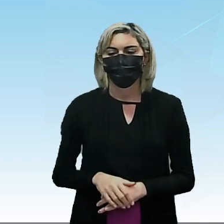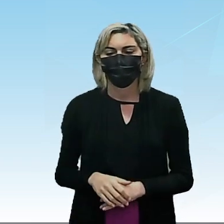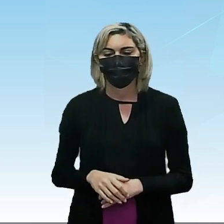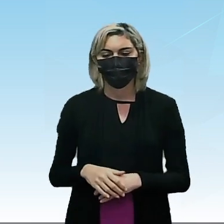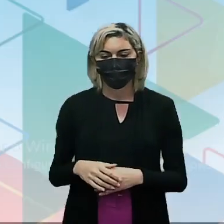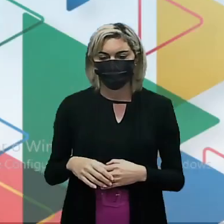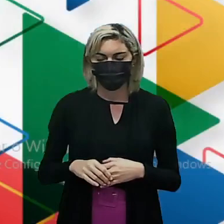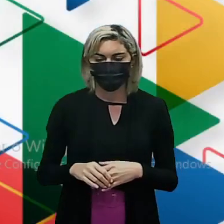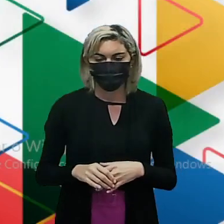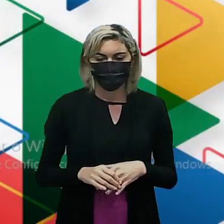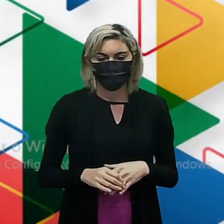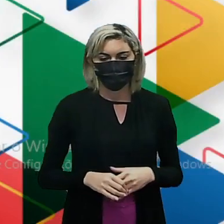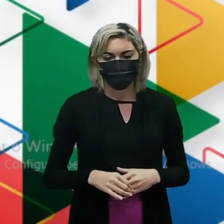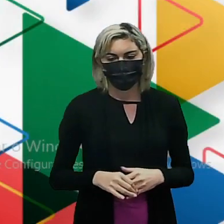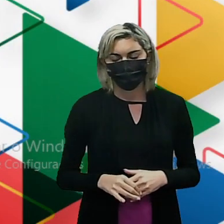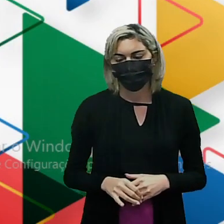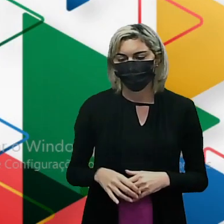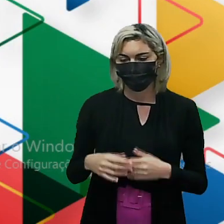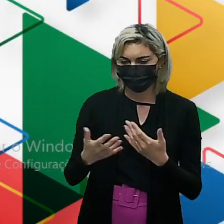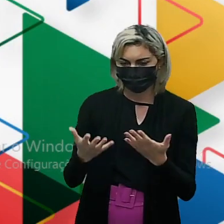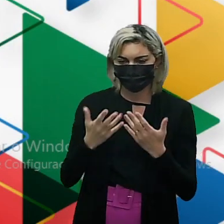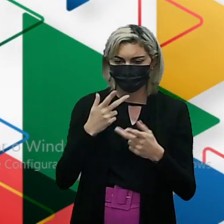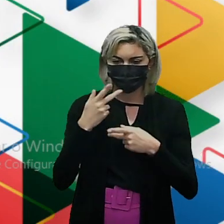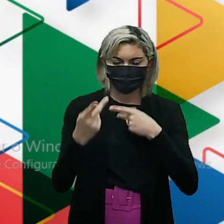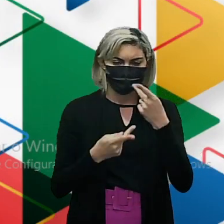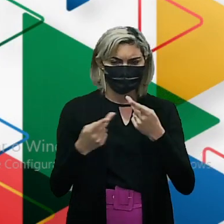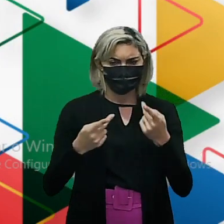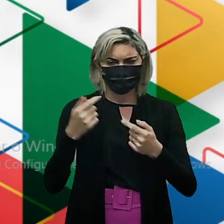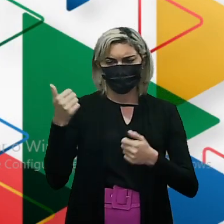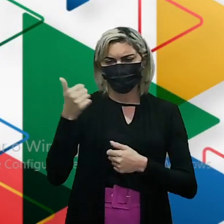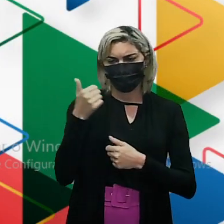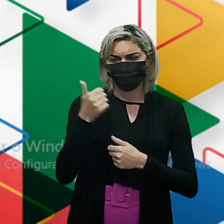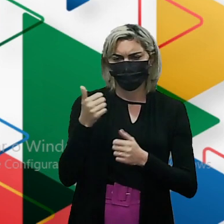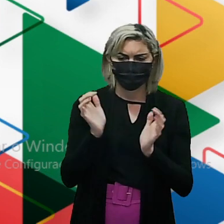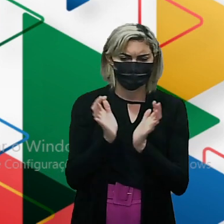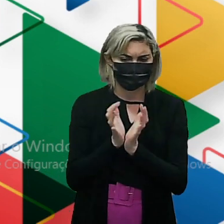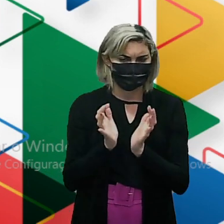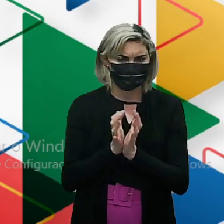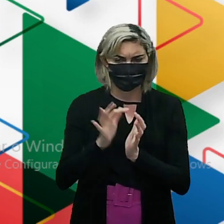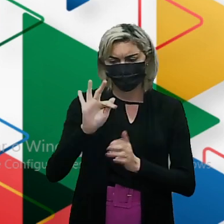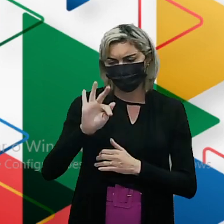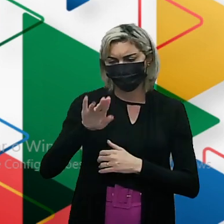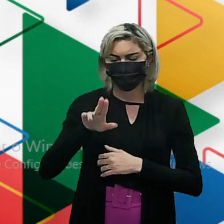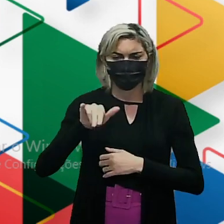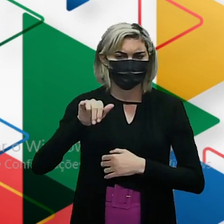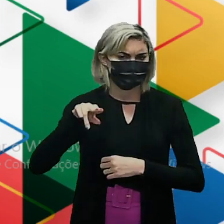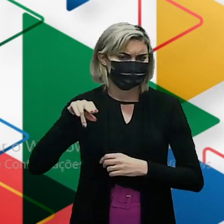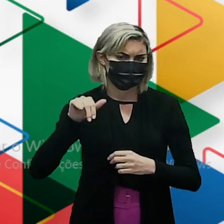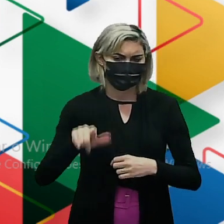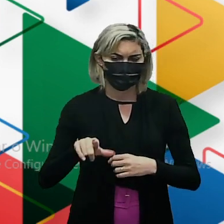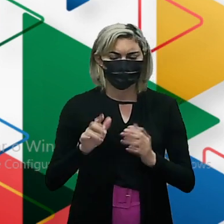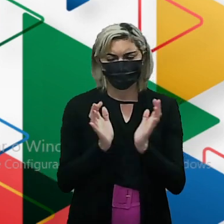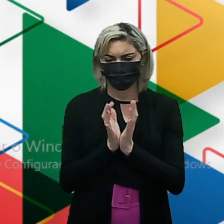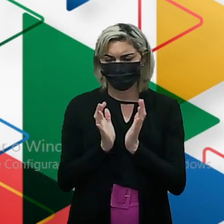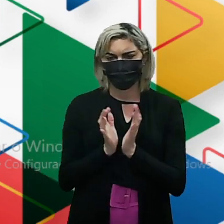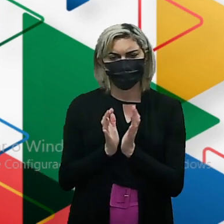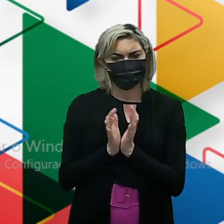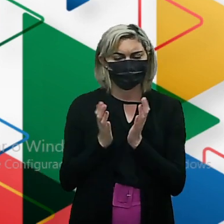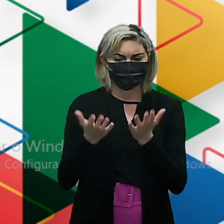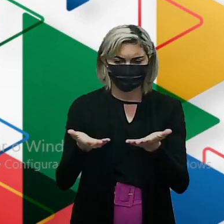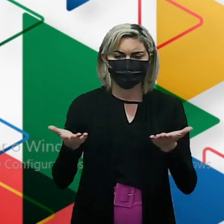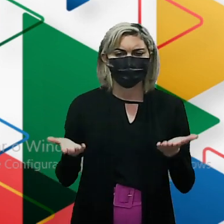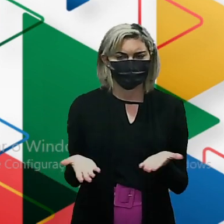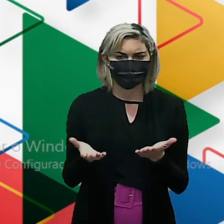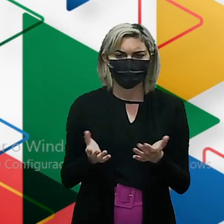Vamos lá Eu quero falar agora Do primeiro grupo funcional Esse grupo funcional É um grupo